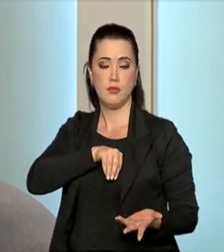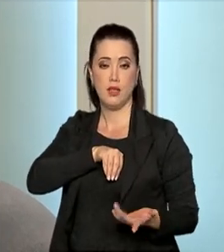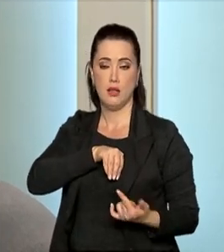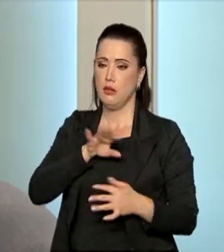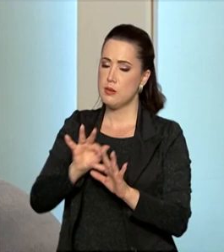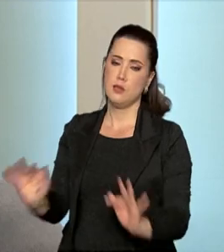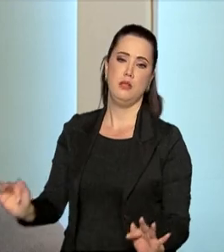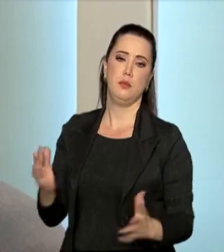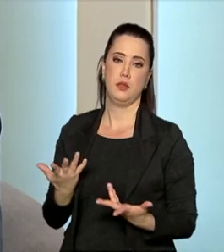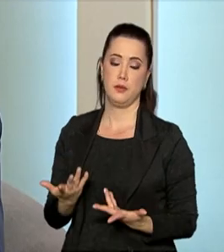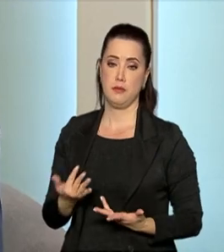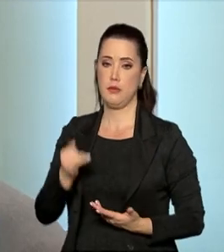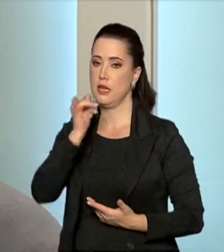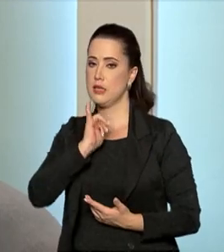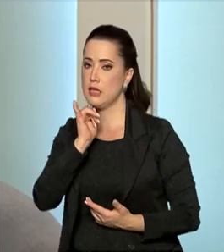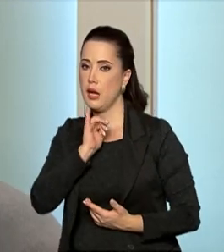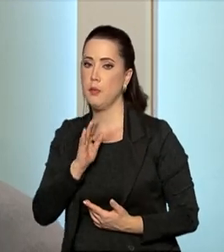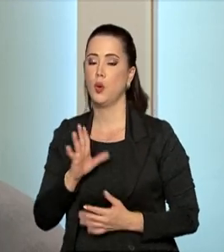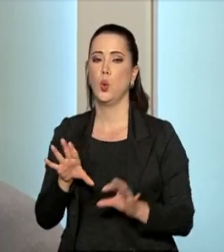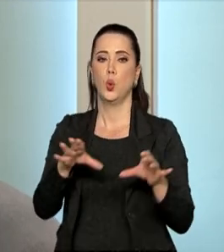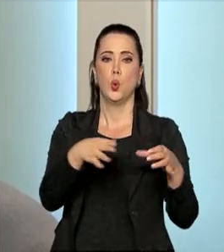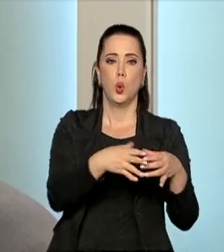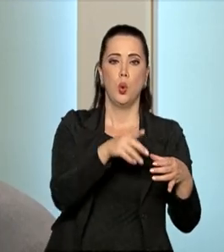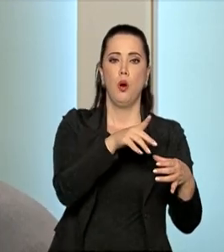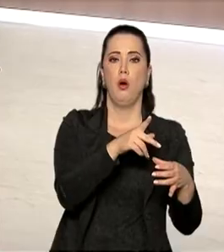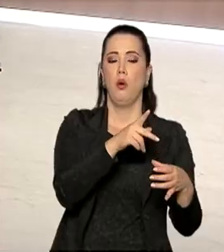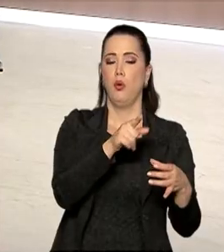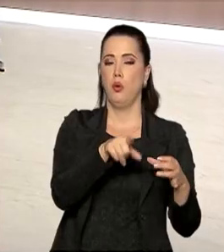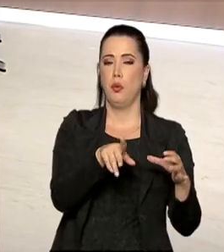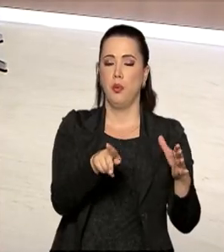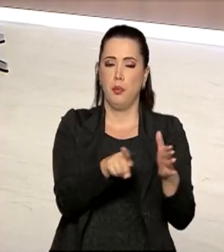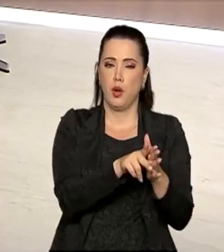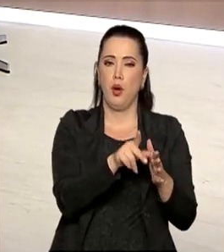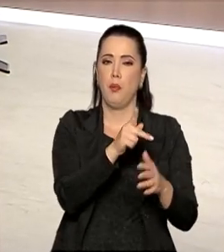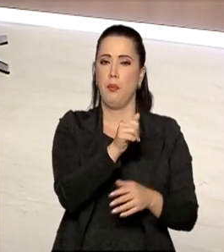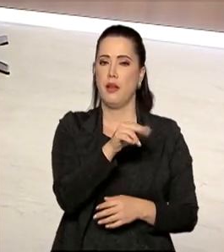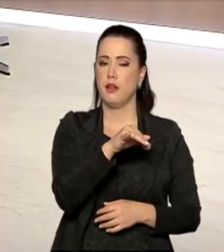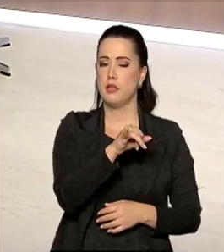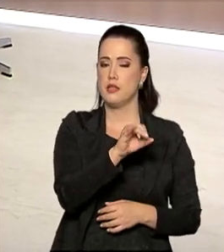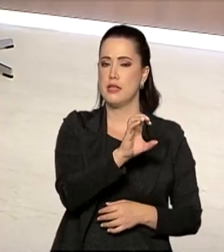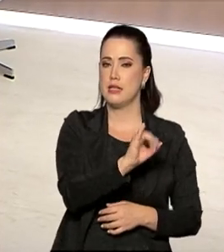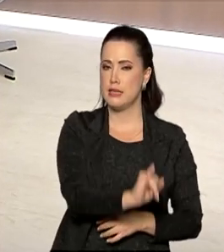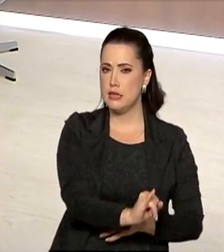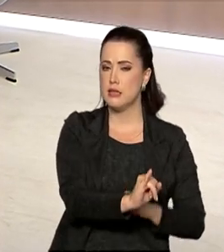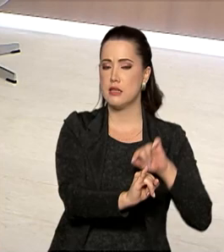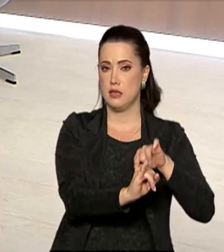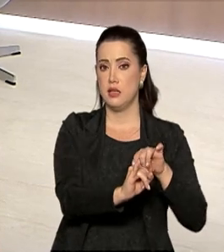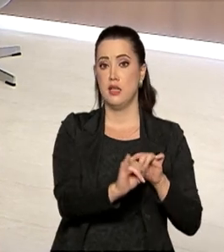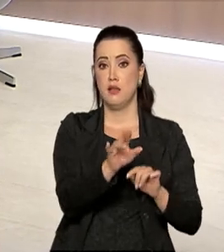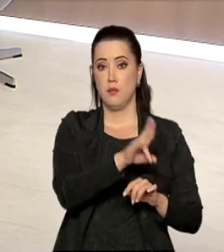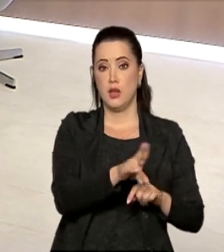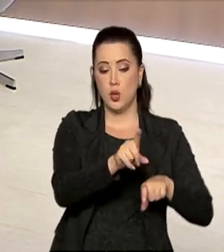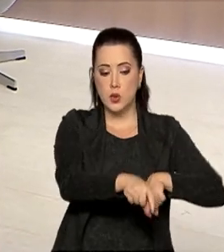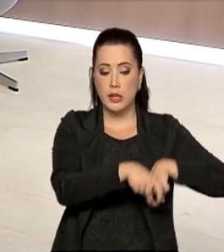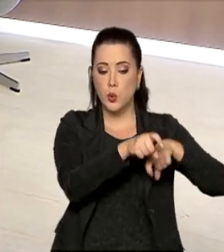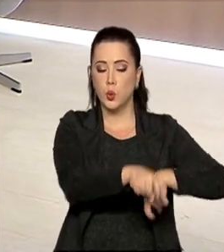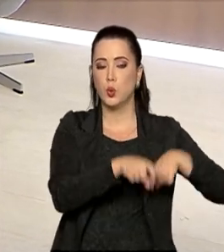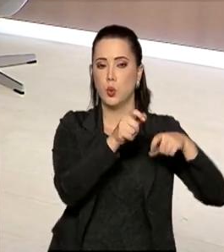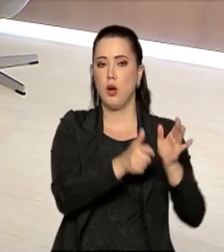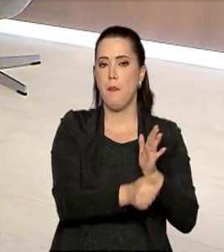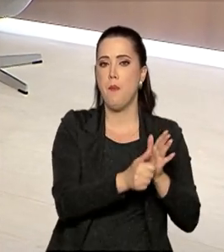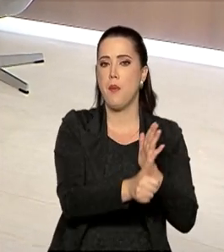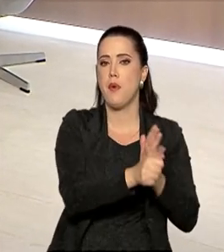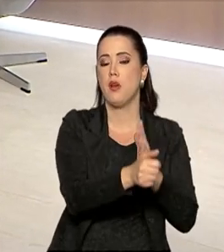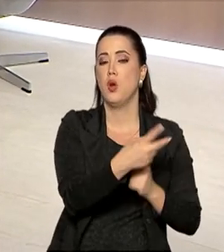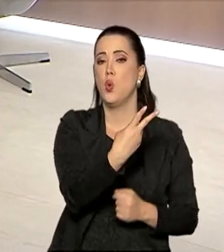Nós temos os exemplos dos parecis que produzem grãos em 2% do território e auferem